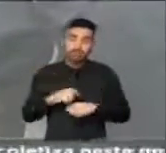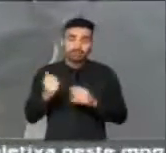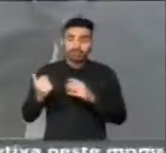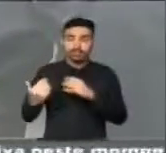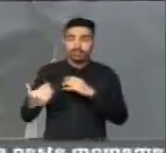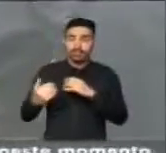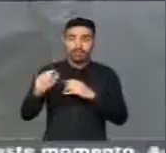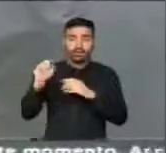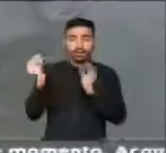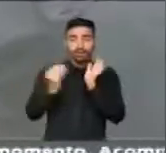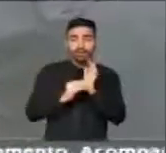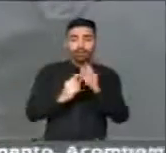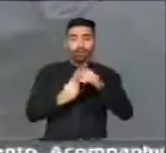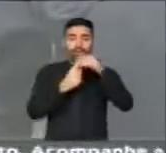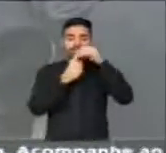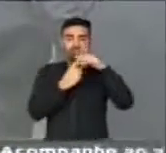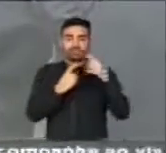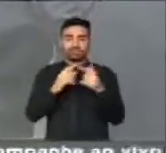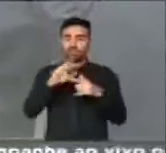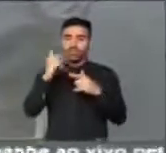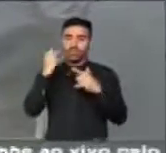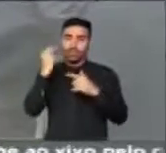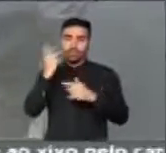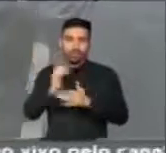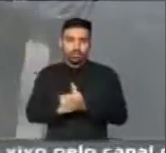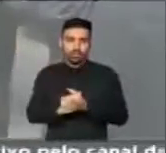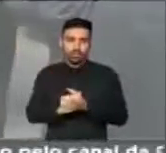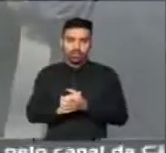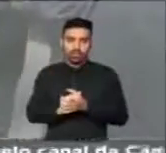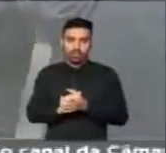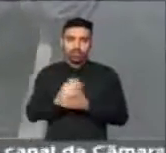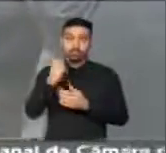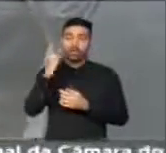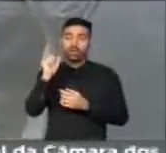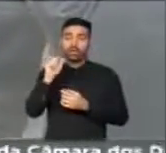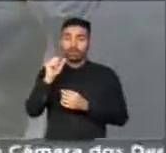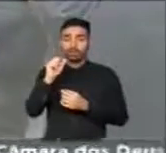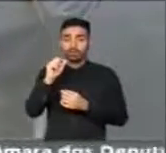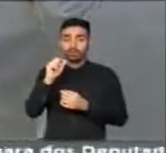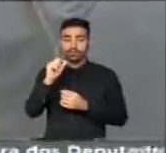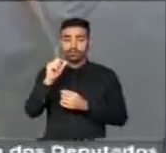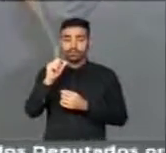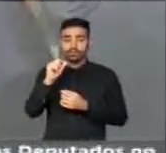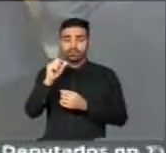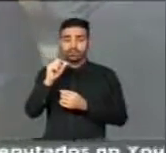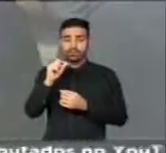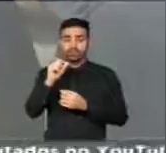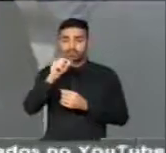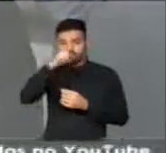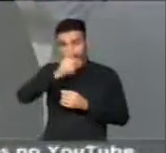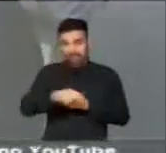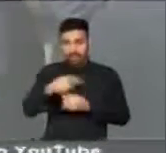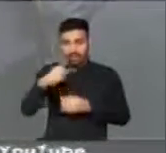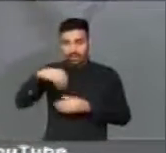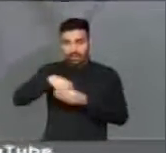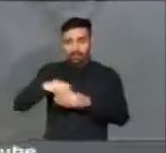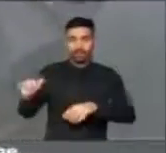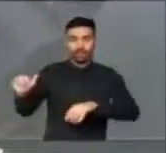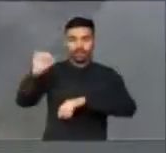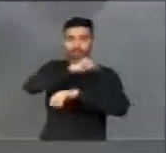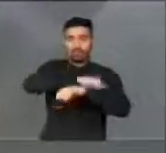ações preferenciais, não ordinárias, para determinar a linha de aviação civil no nosso país.